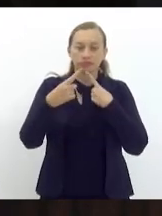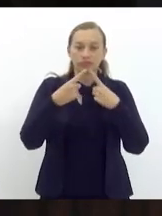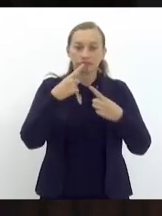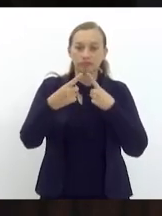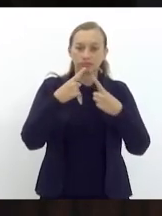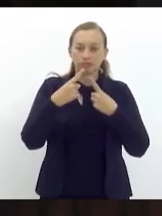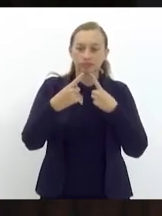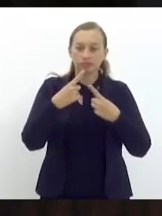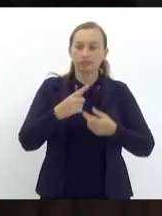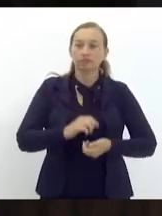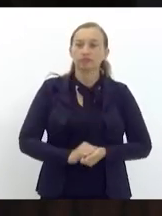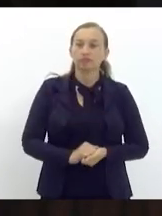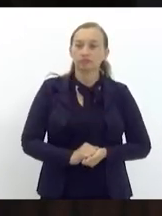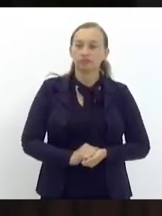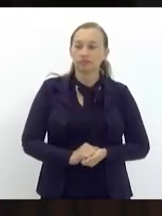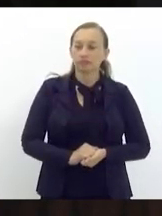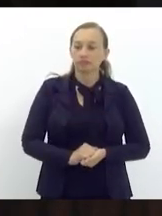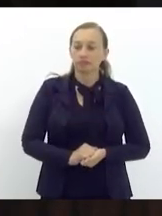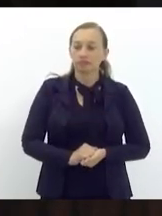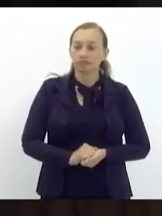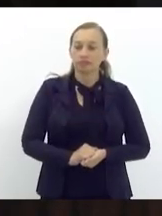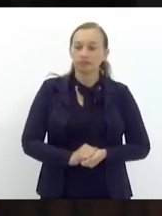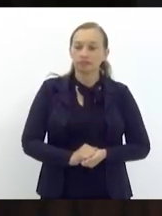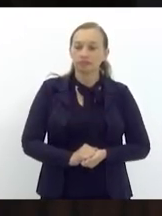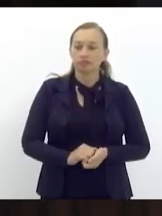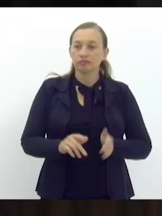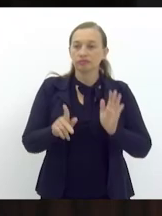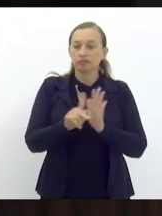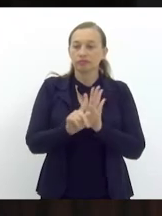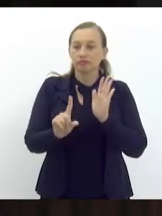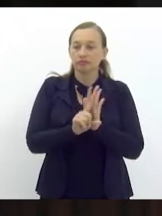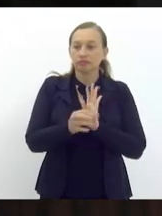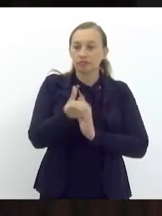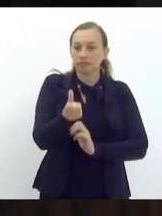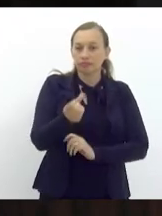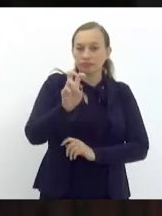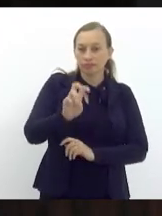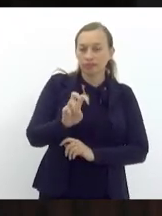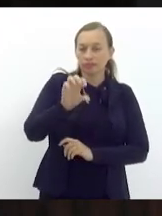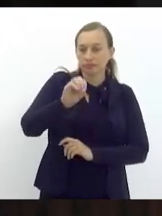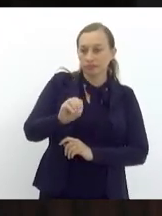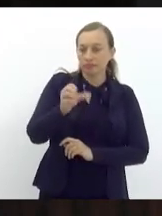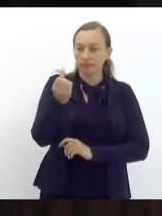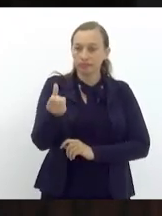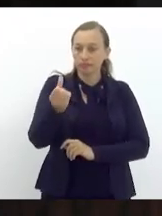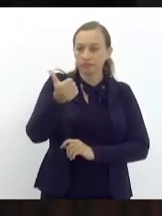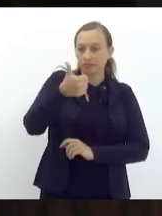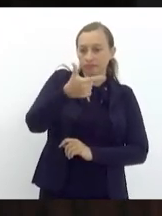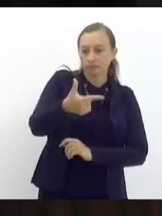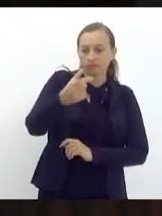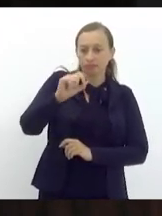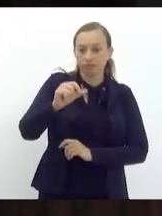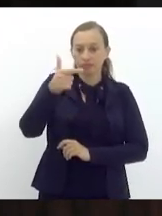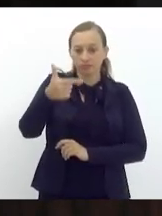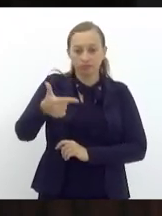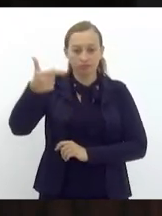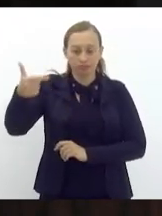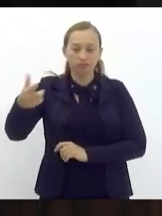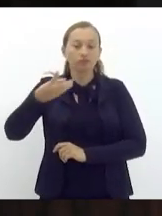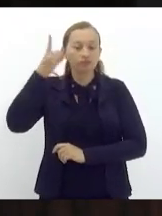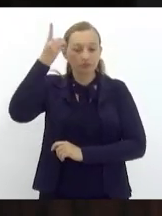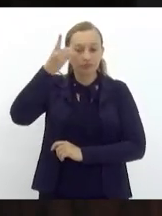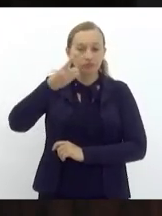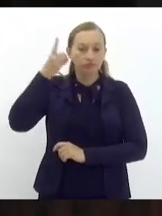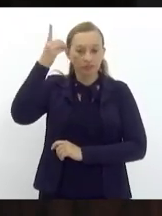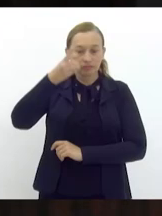redação do vencido. Assim emendado. Projeto de lei 6506, barra 2022, de autoria do deputado